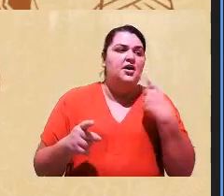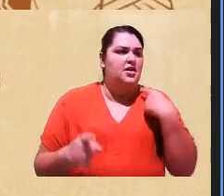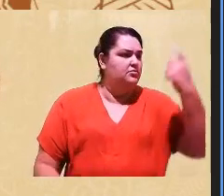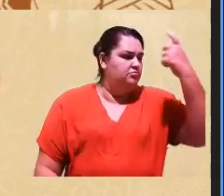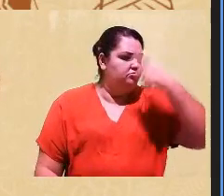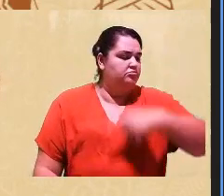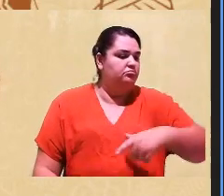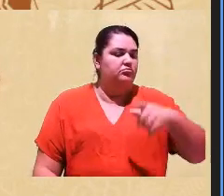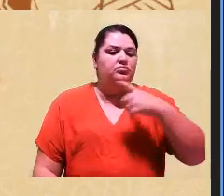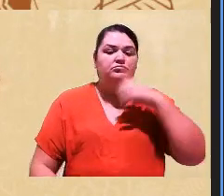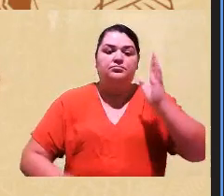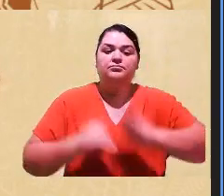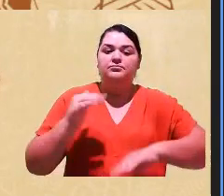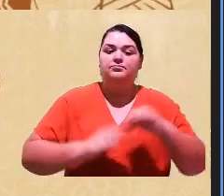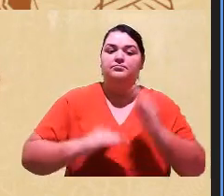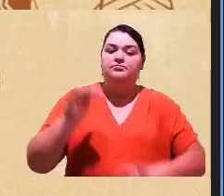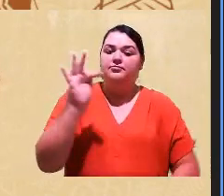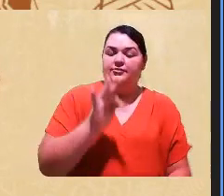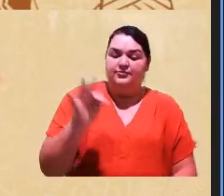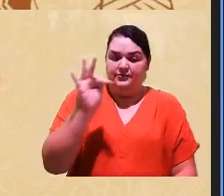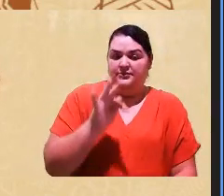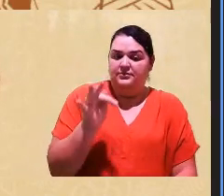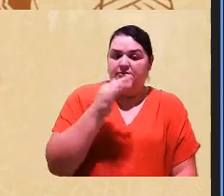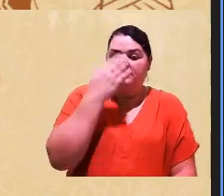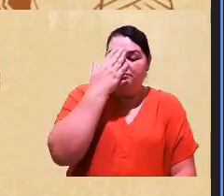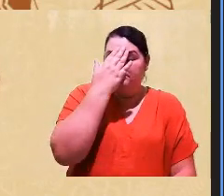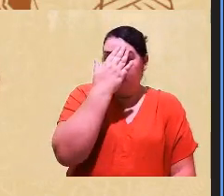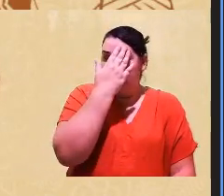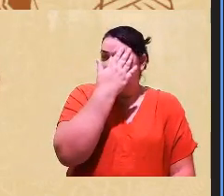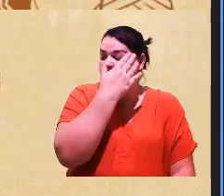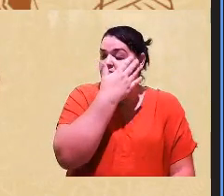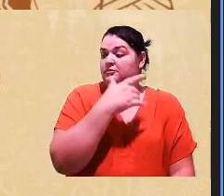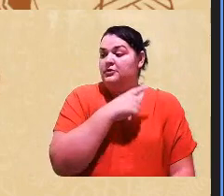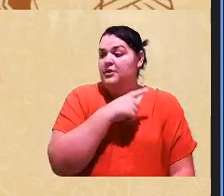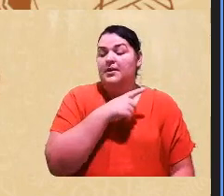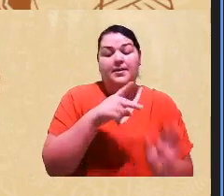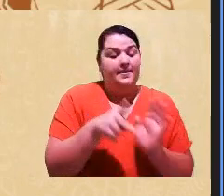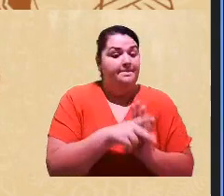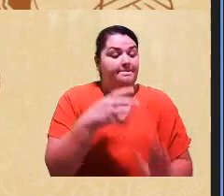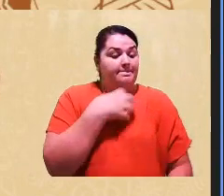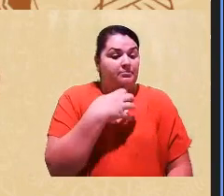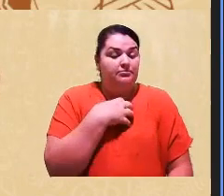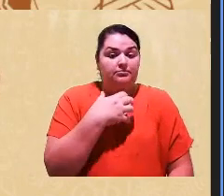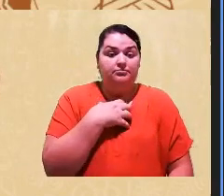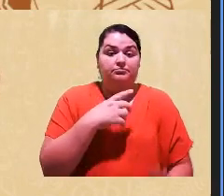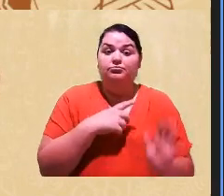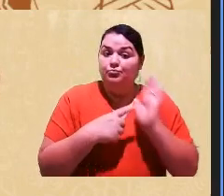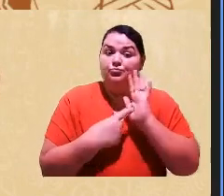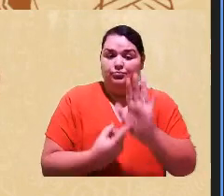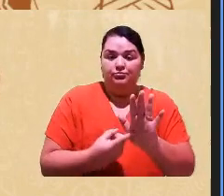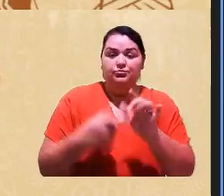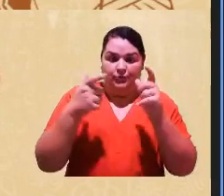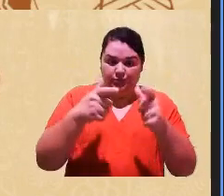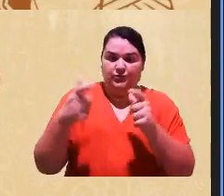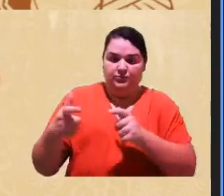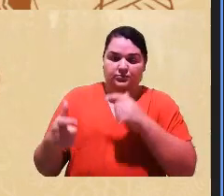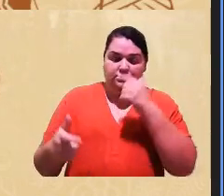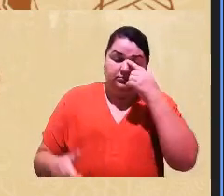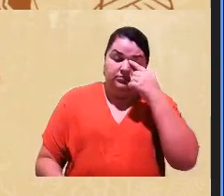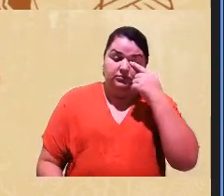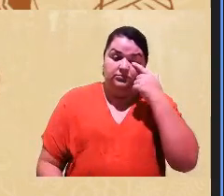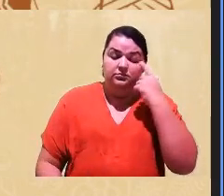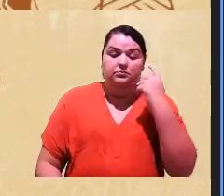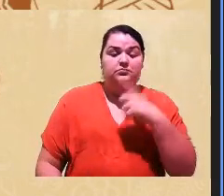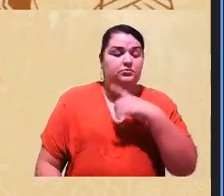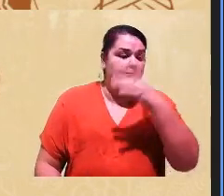universidade, né, e de que isso seja, né, um orgulho para a instituição e também para aquele candidato, para